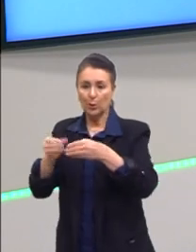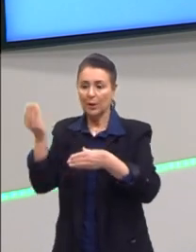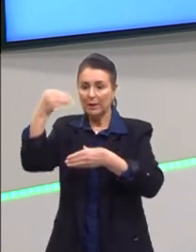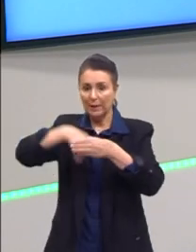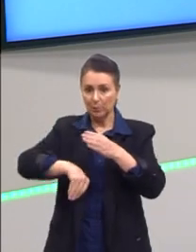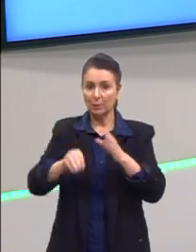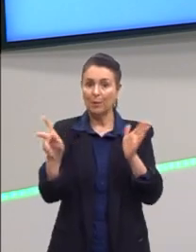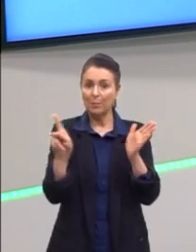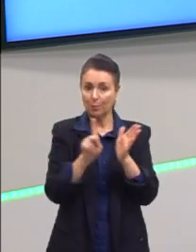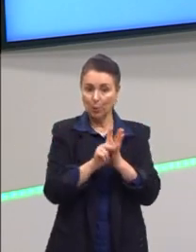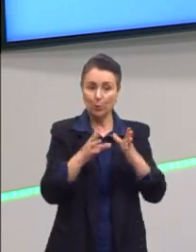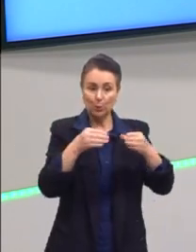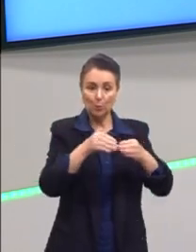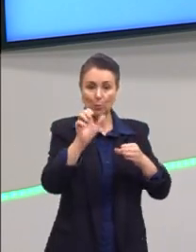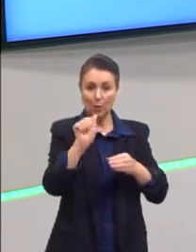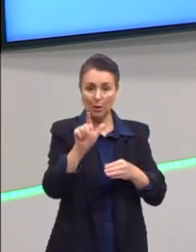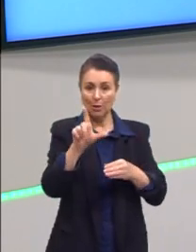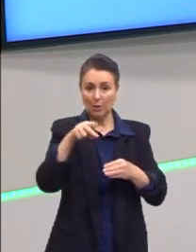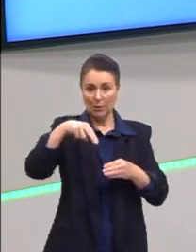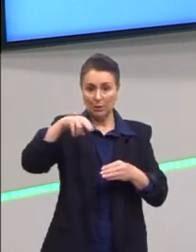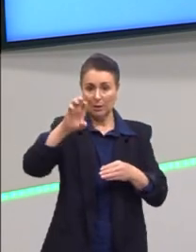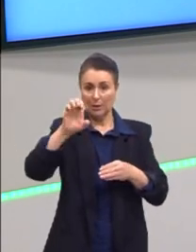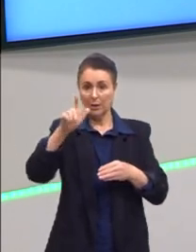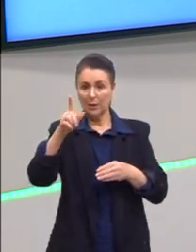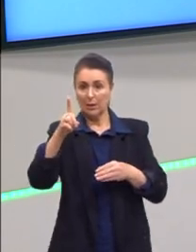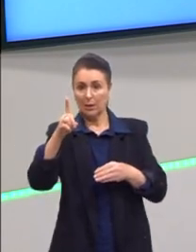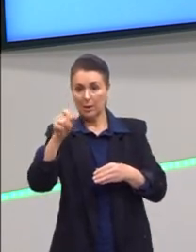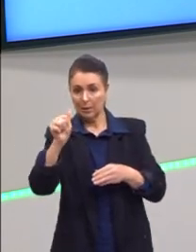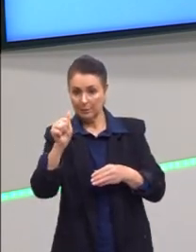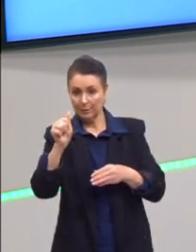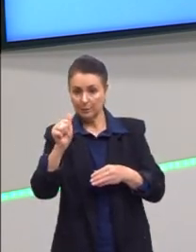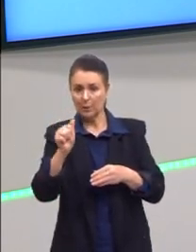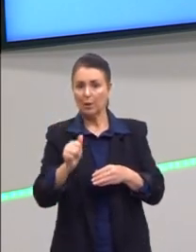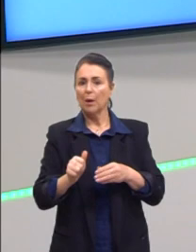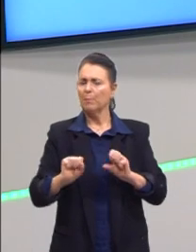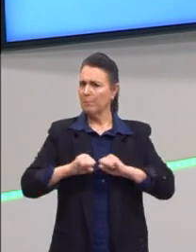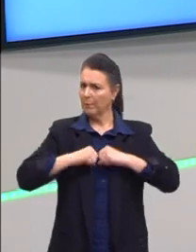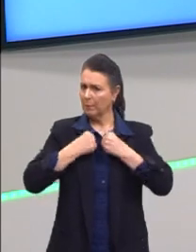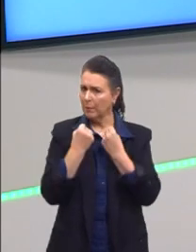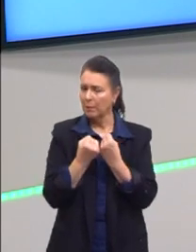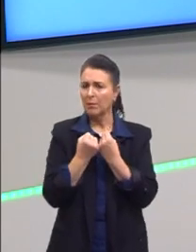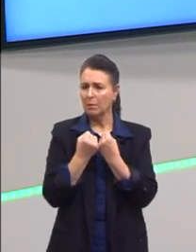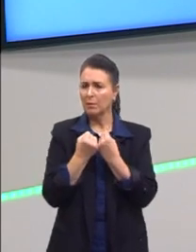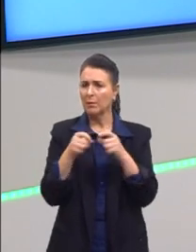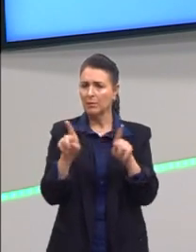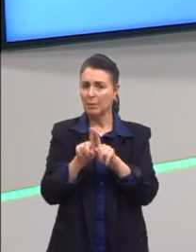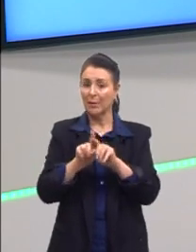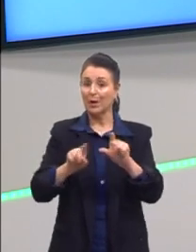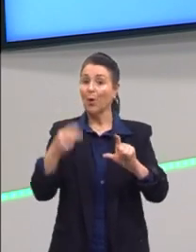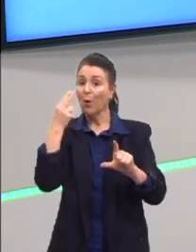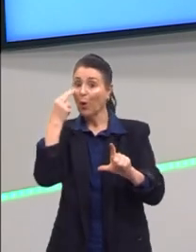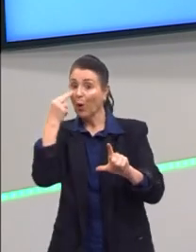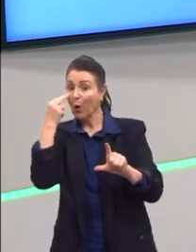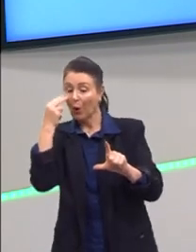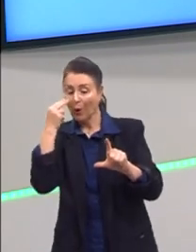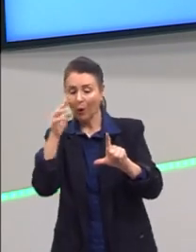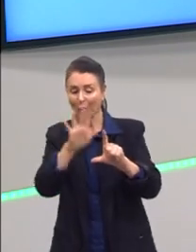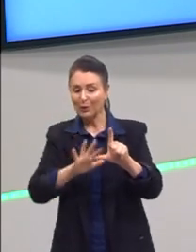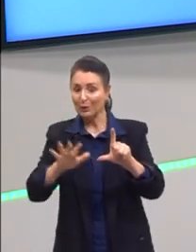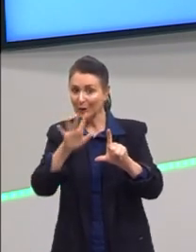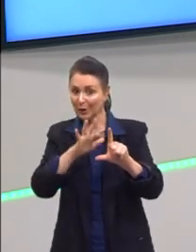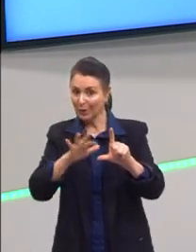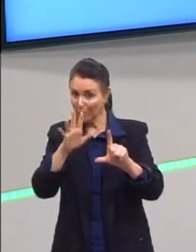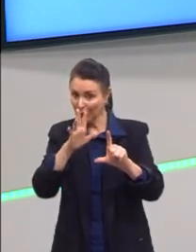própria Al-Qaeda, dentro do próprio Estado Islâmico, e um deles muito, muito forte é o Boko Haram. Trago aqui para vocês justamente um QR